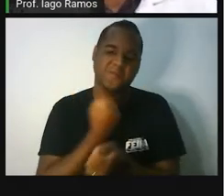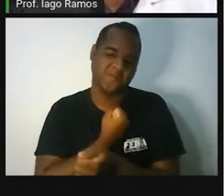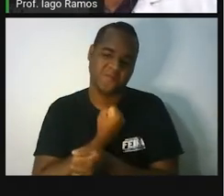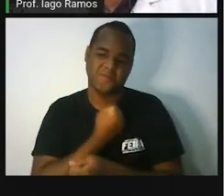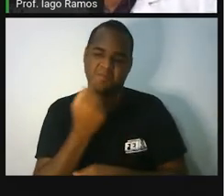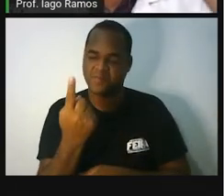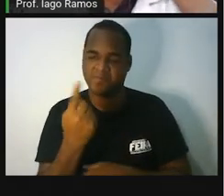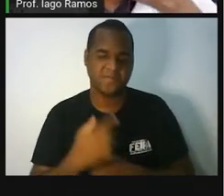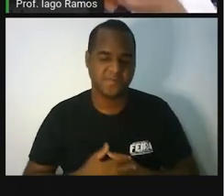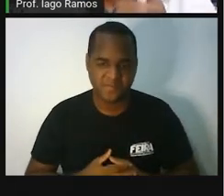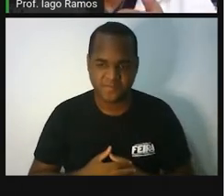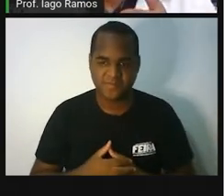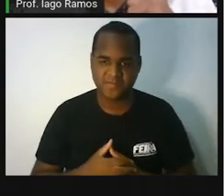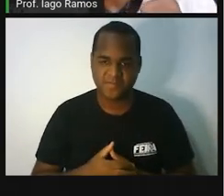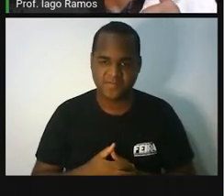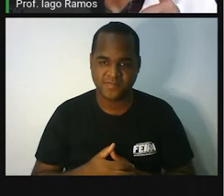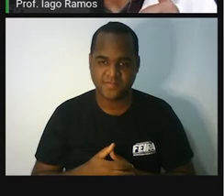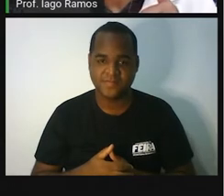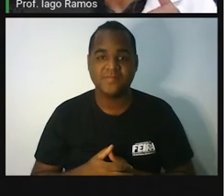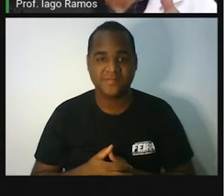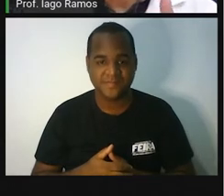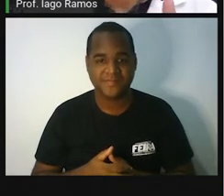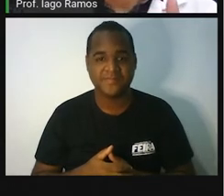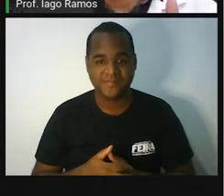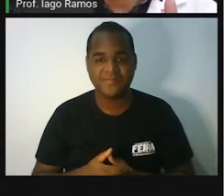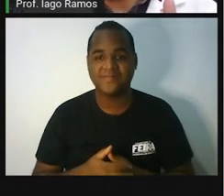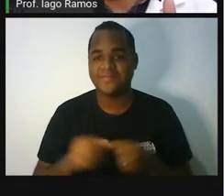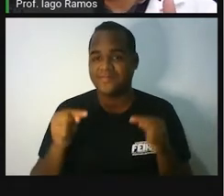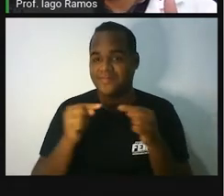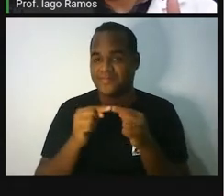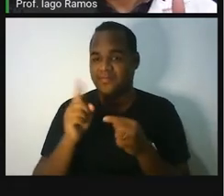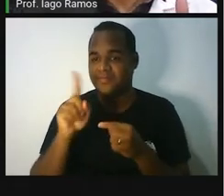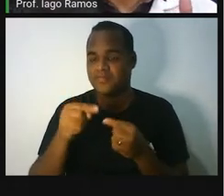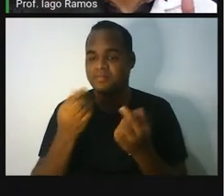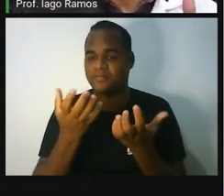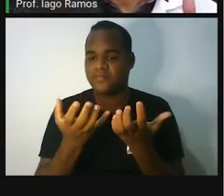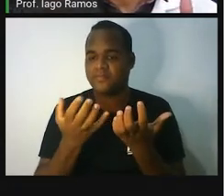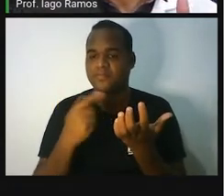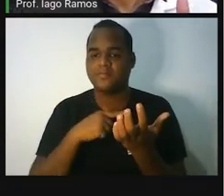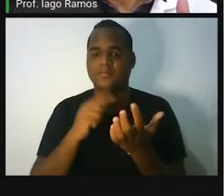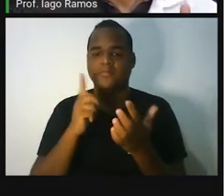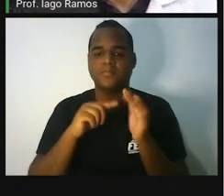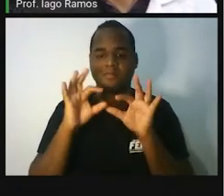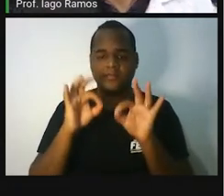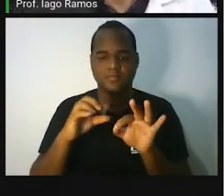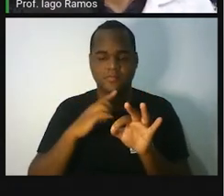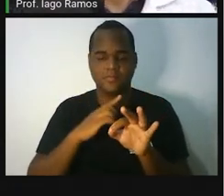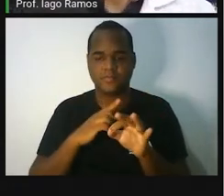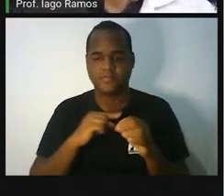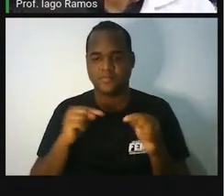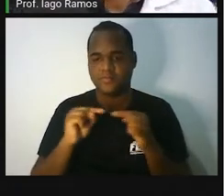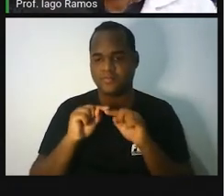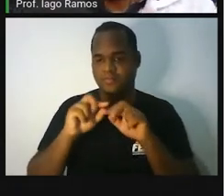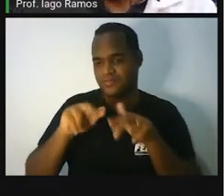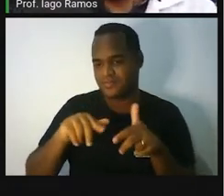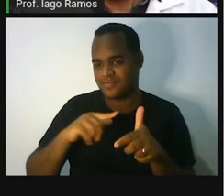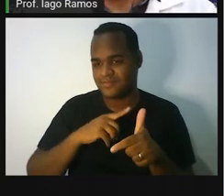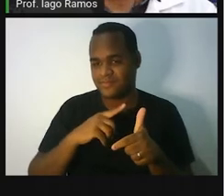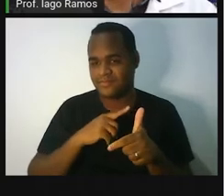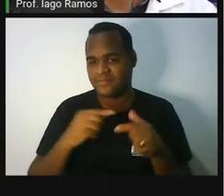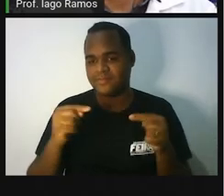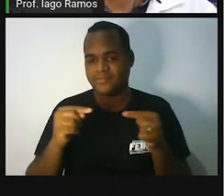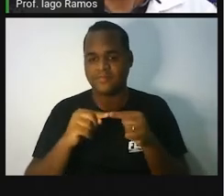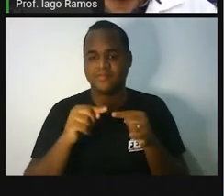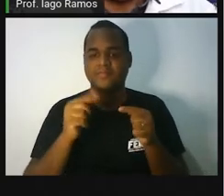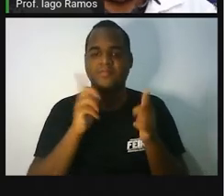conhecer um pouquinho da história da balança de dois braços e fazer o experimento para perceber